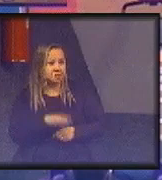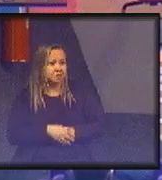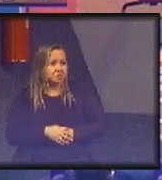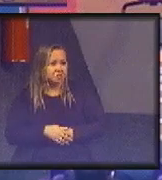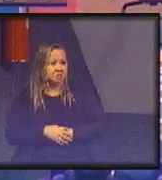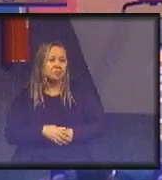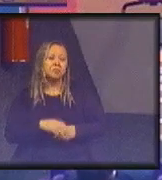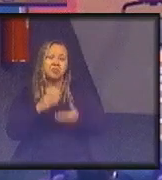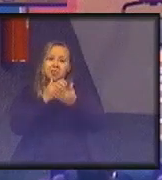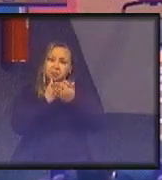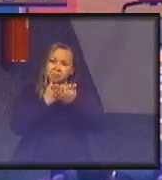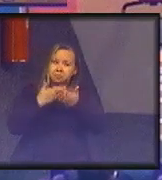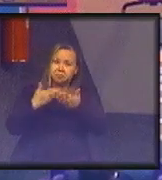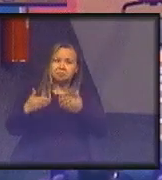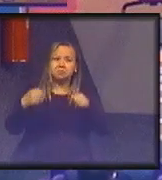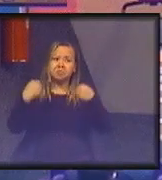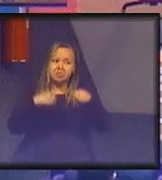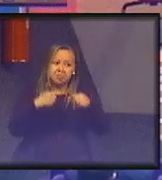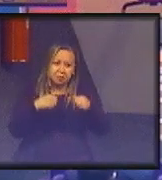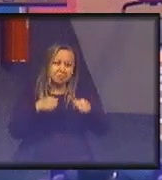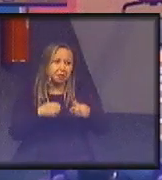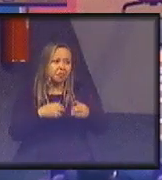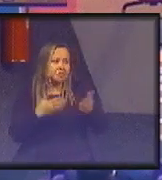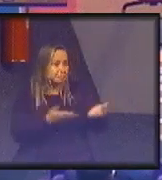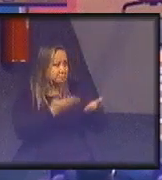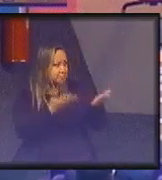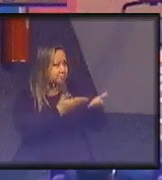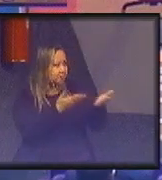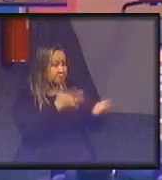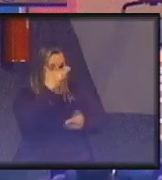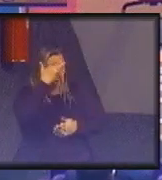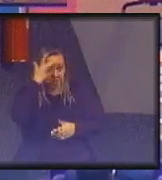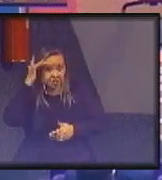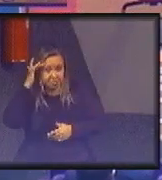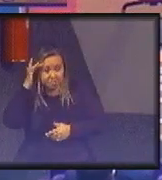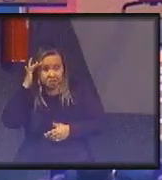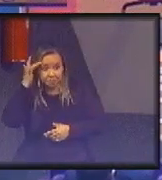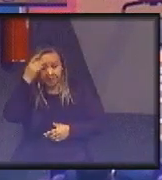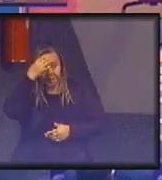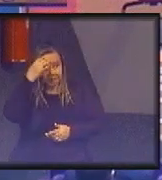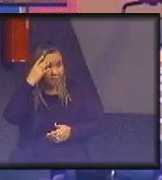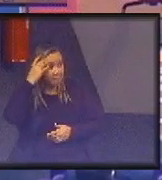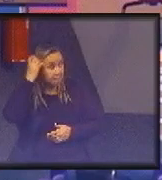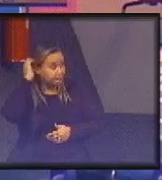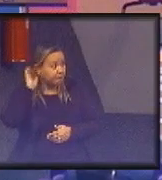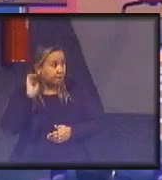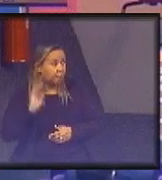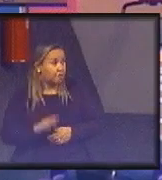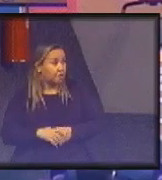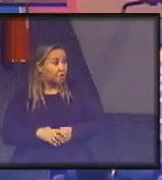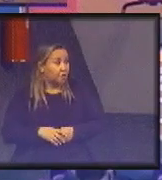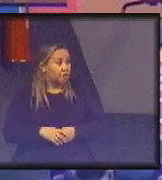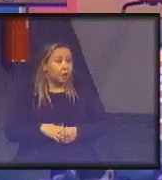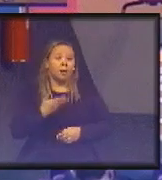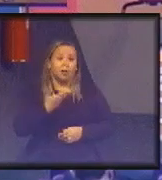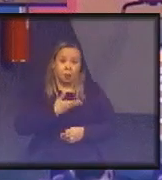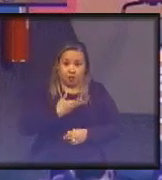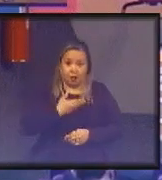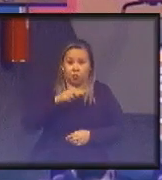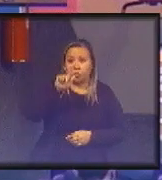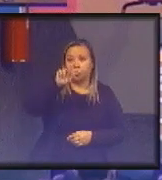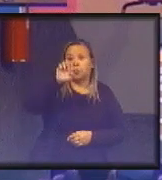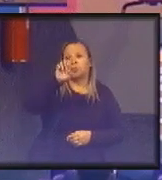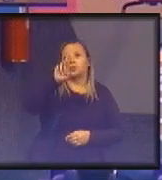Eu não vou dizer o nome, o Geraldo Alckmin, enfim. Eu fui... Eu sou muito amigo do Geraldo. E daí